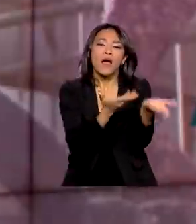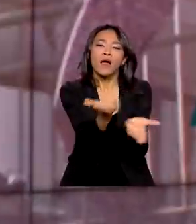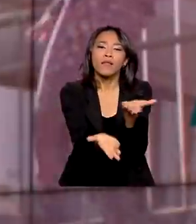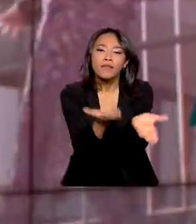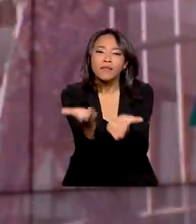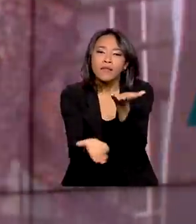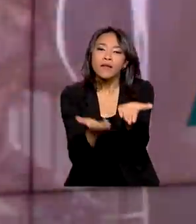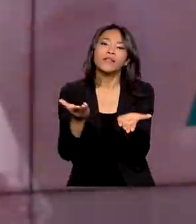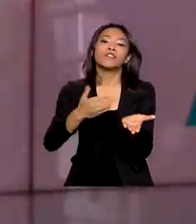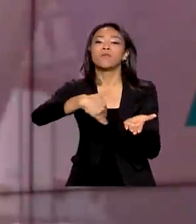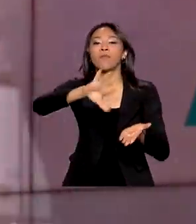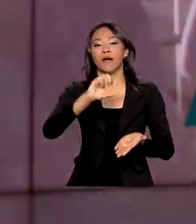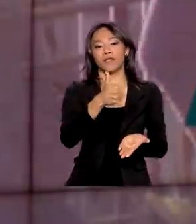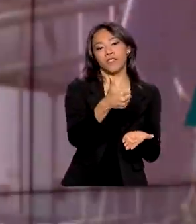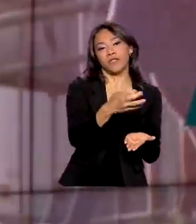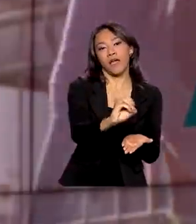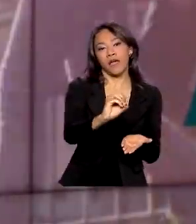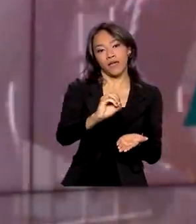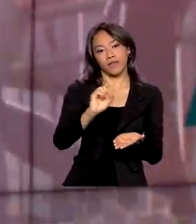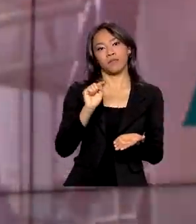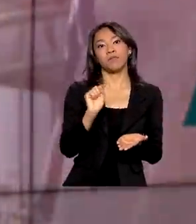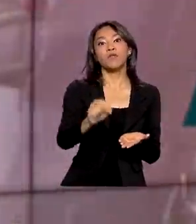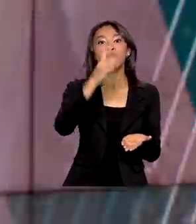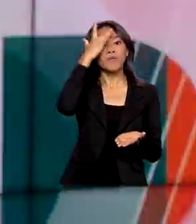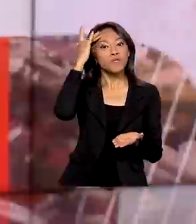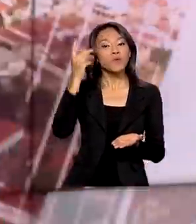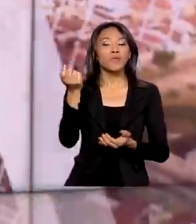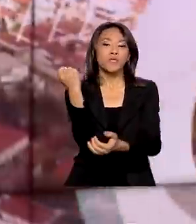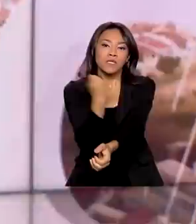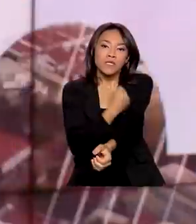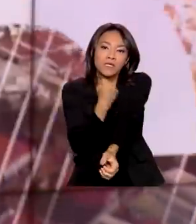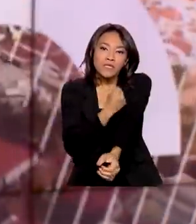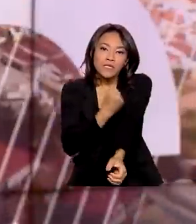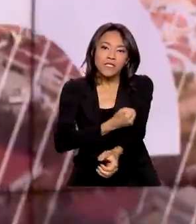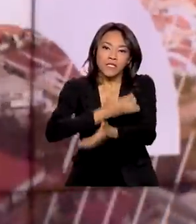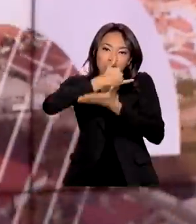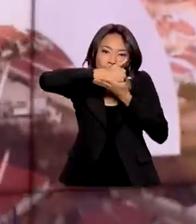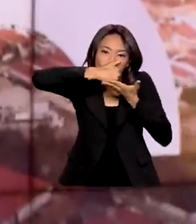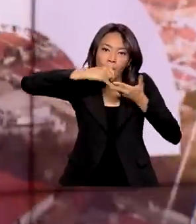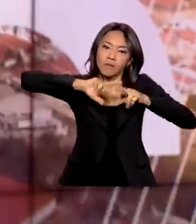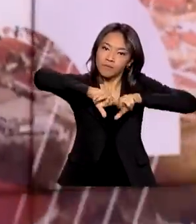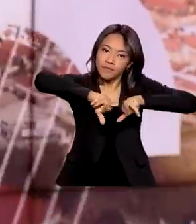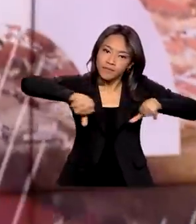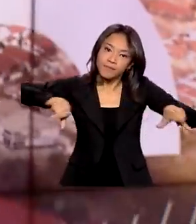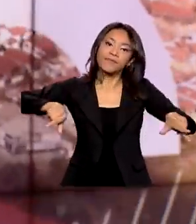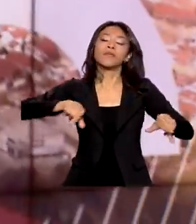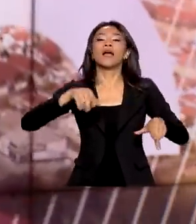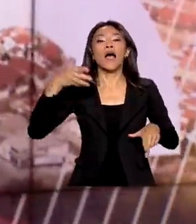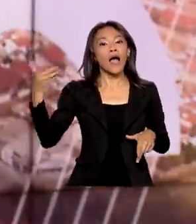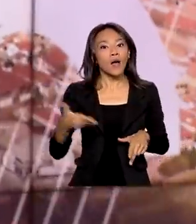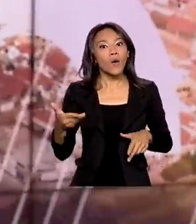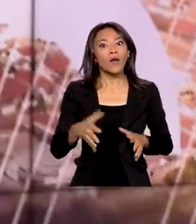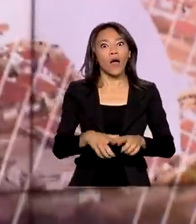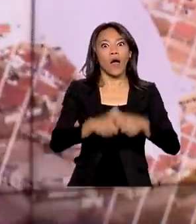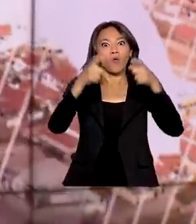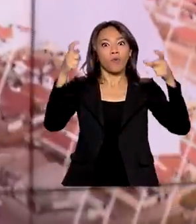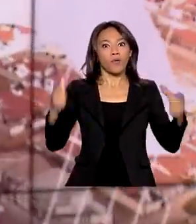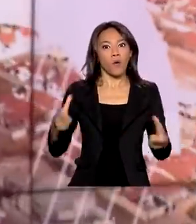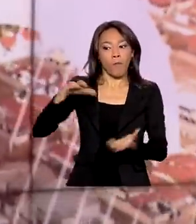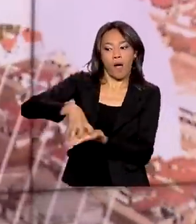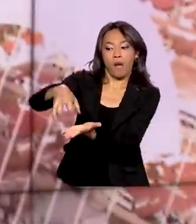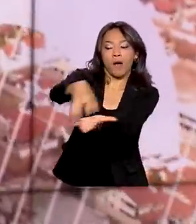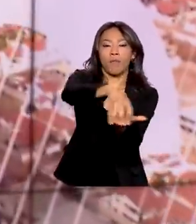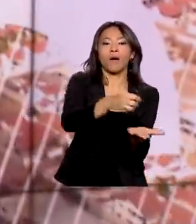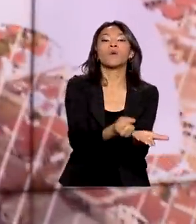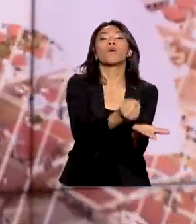atualmente, mais de 10 mil dependentes químicos. Agora, o governo federal ampliou a capacidade dessas entidades para cerca